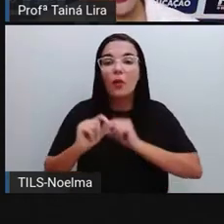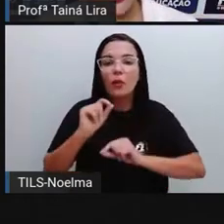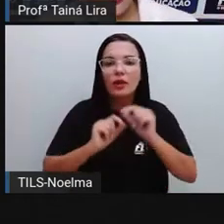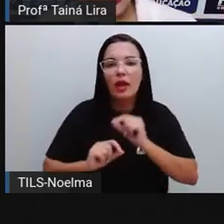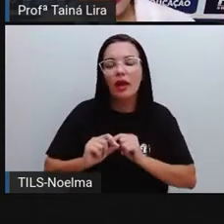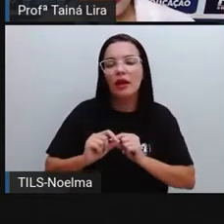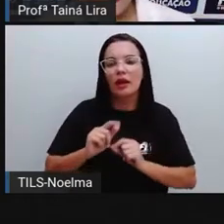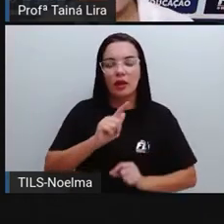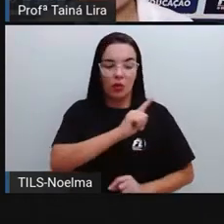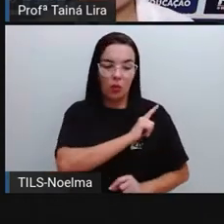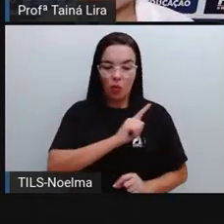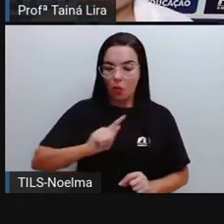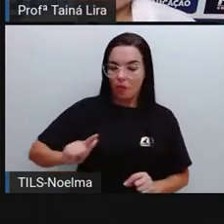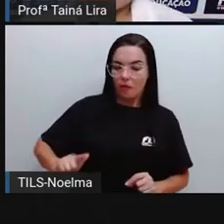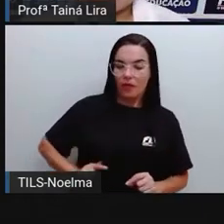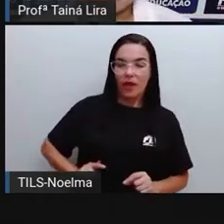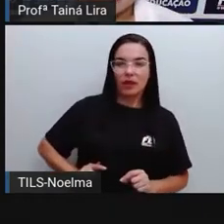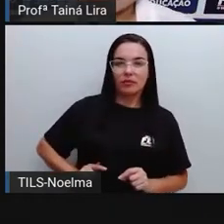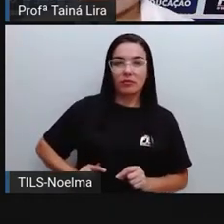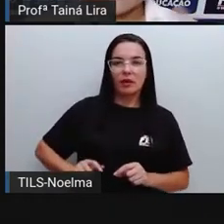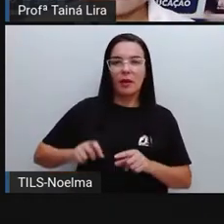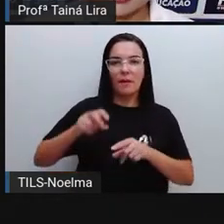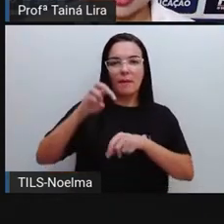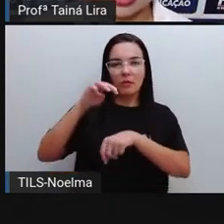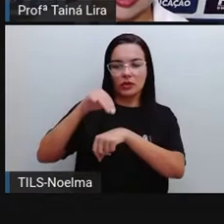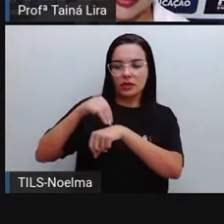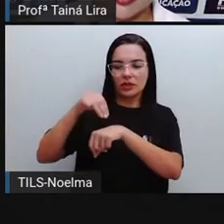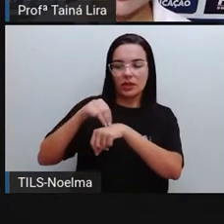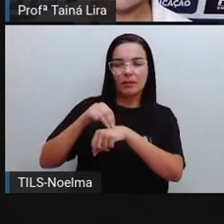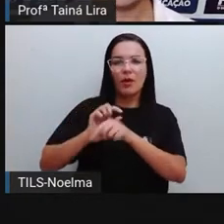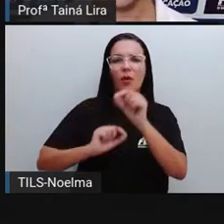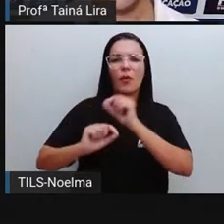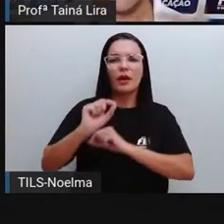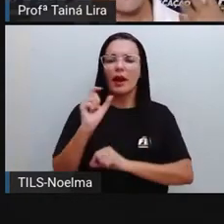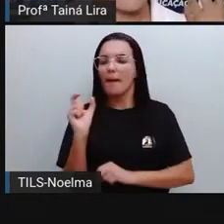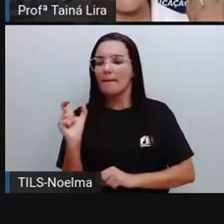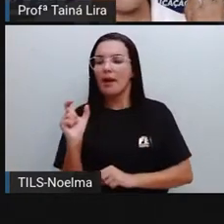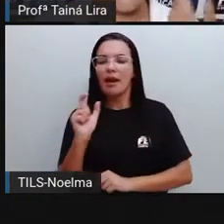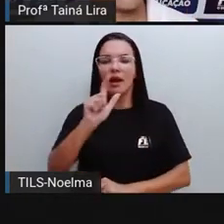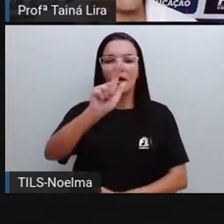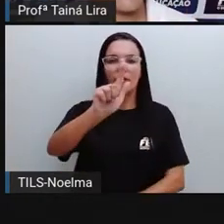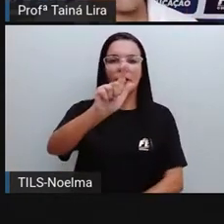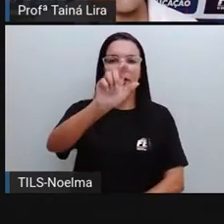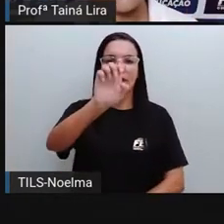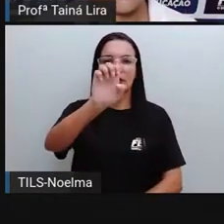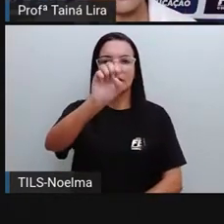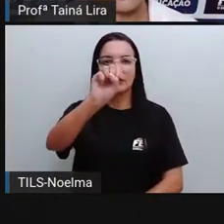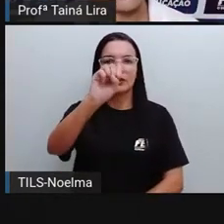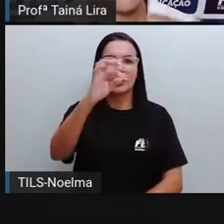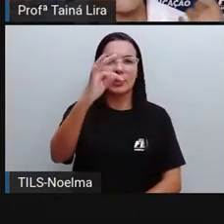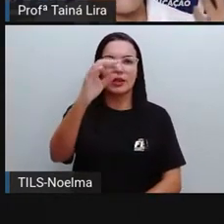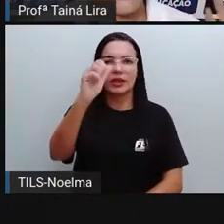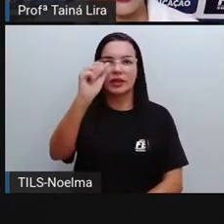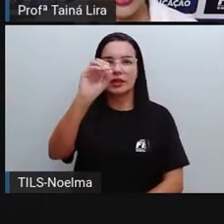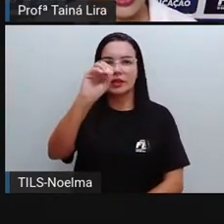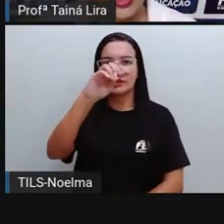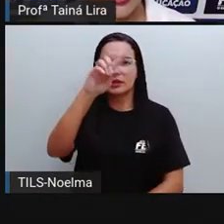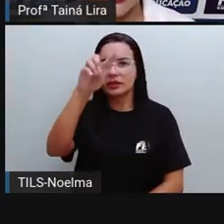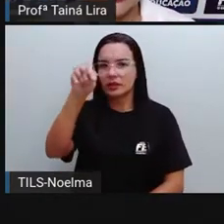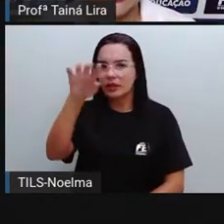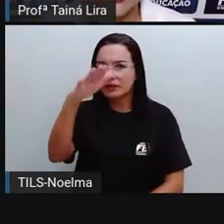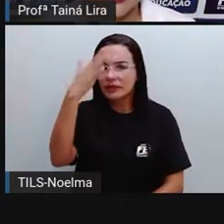gestão do meu município, a palavra gestão, será que o segundo ano faz ideia quando a gente fala gestão? O que será